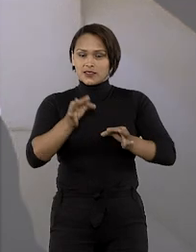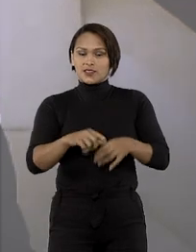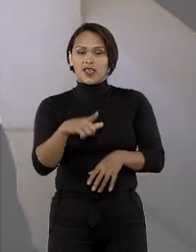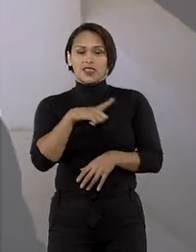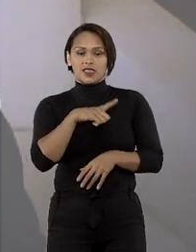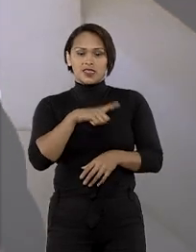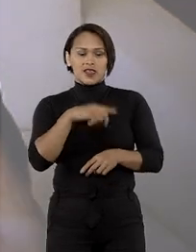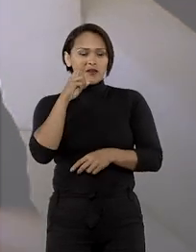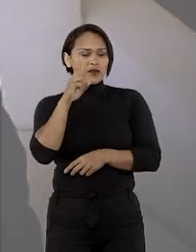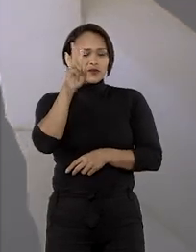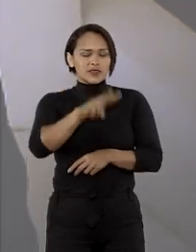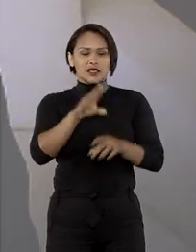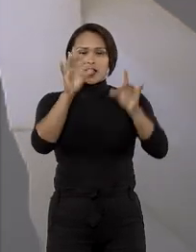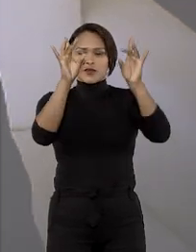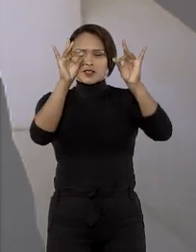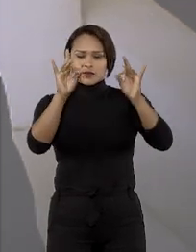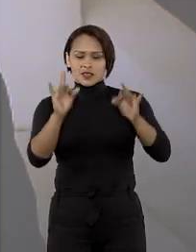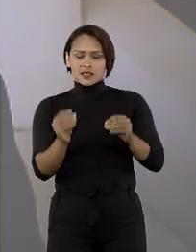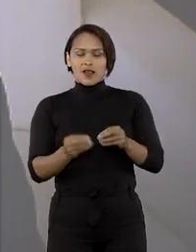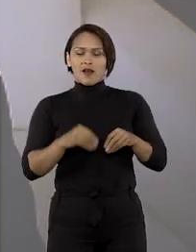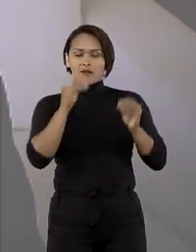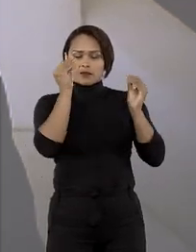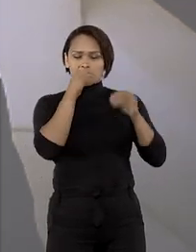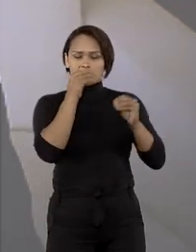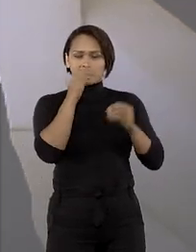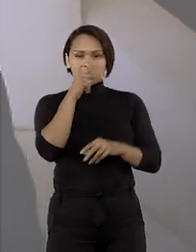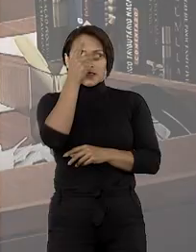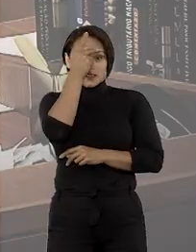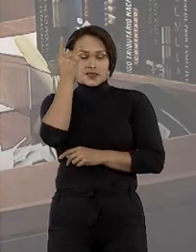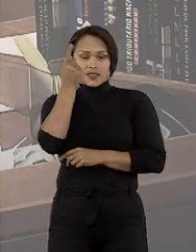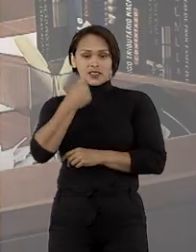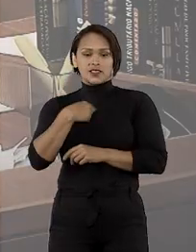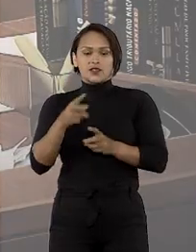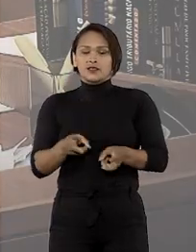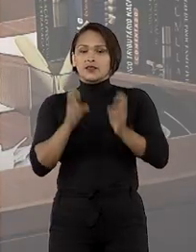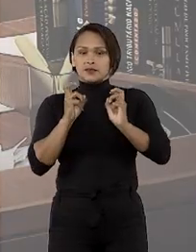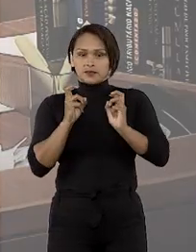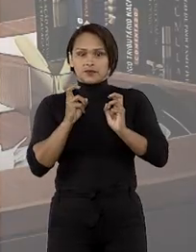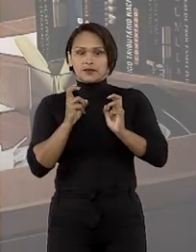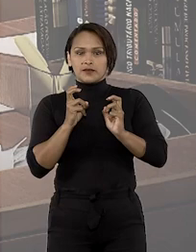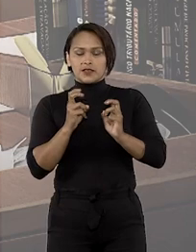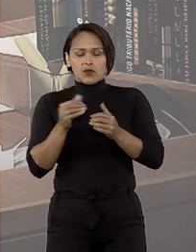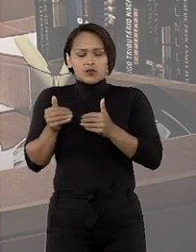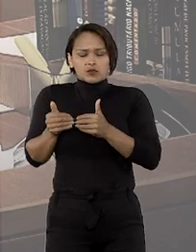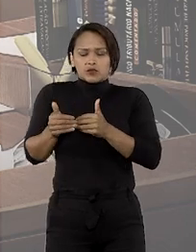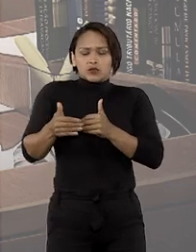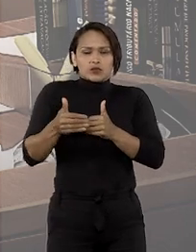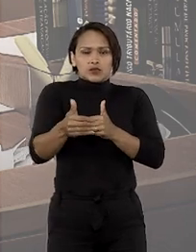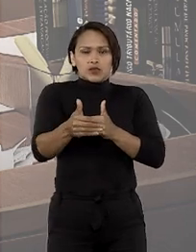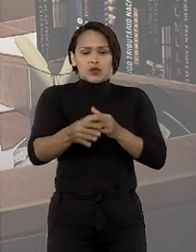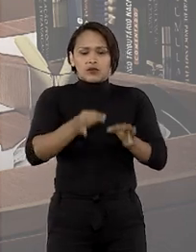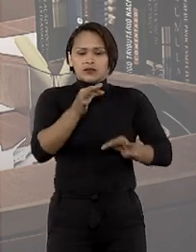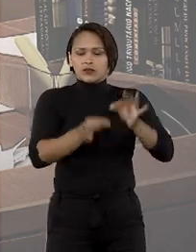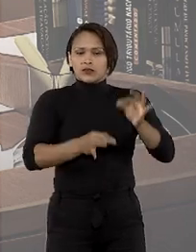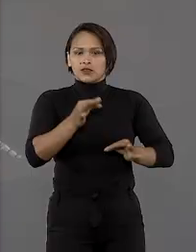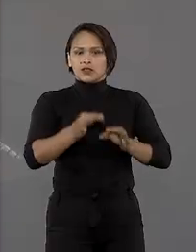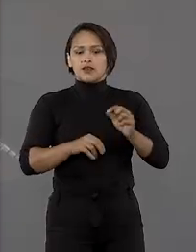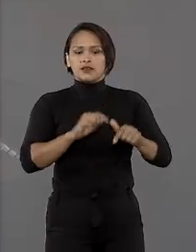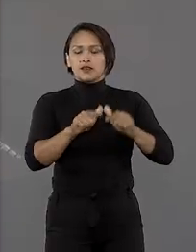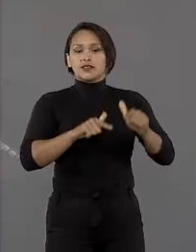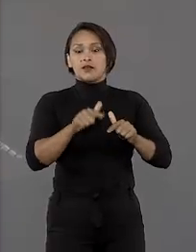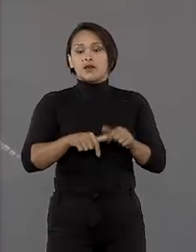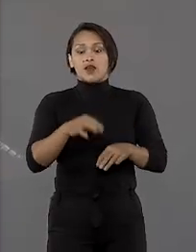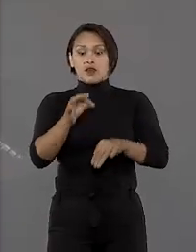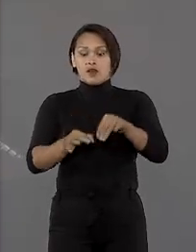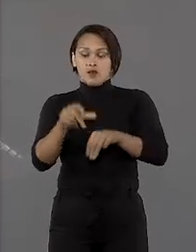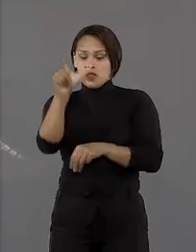deve ter uma visão especial para os mais frágeis. Então, a gente observa isso durante toda a sua judicatura. E o